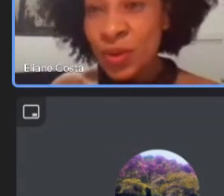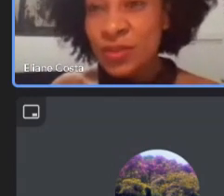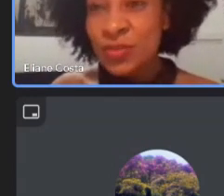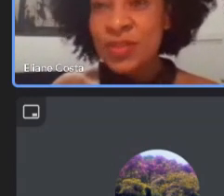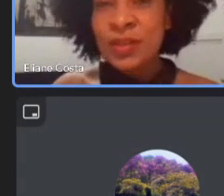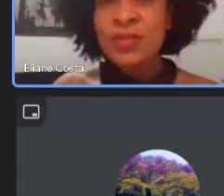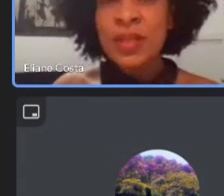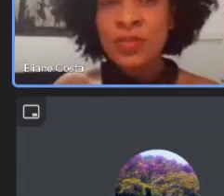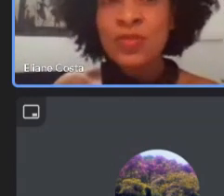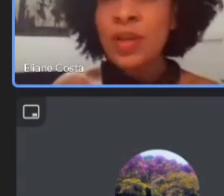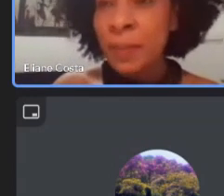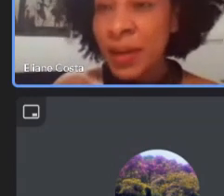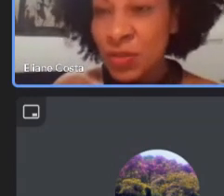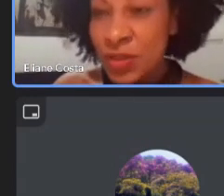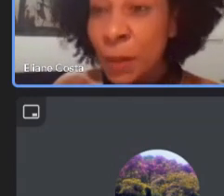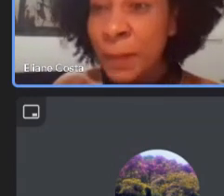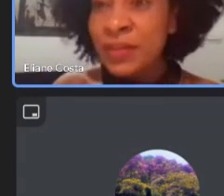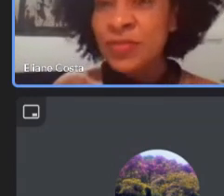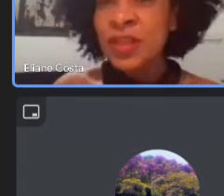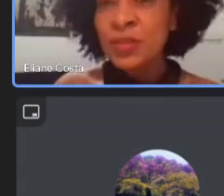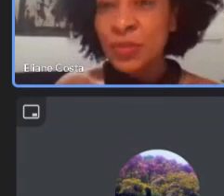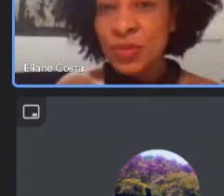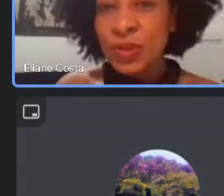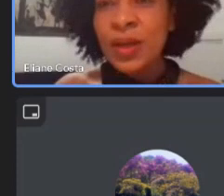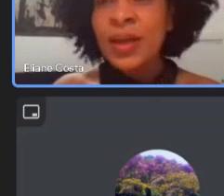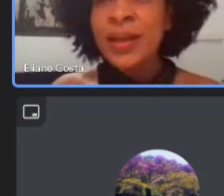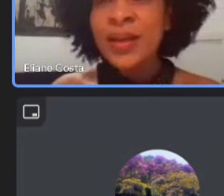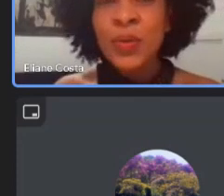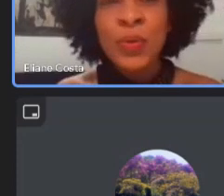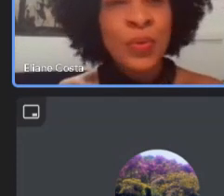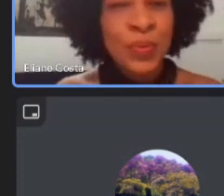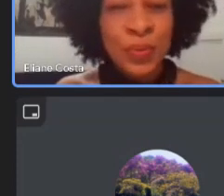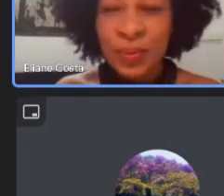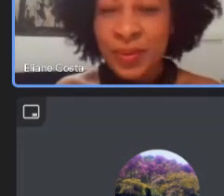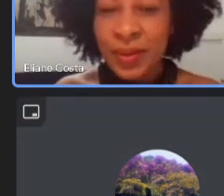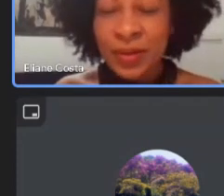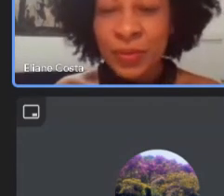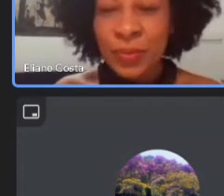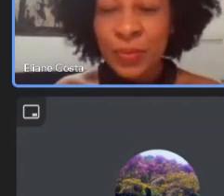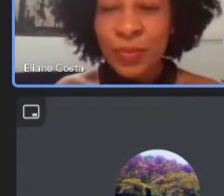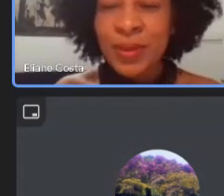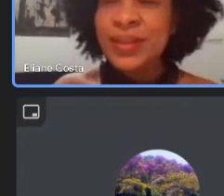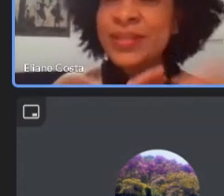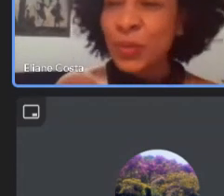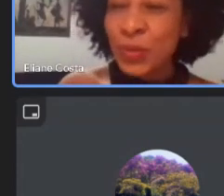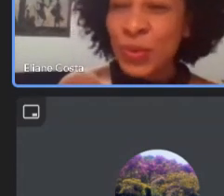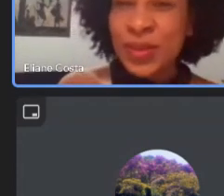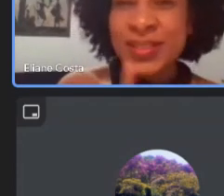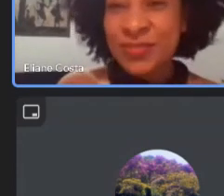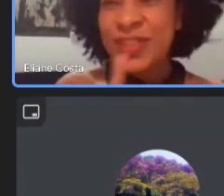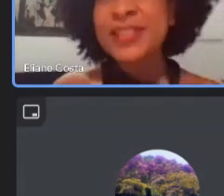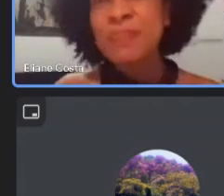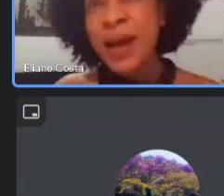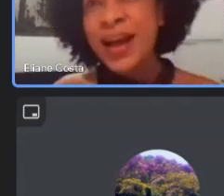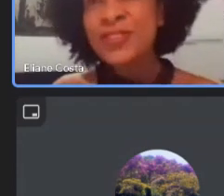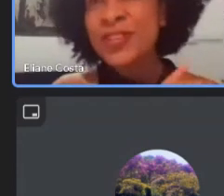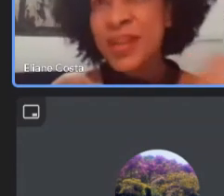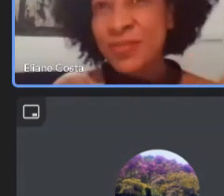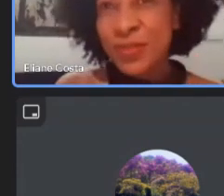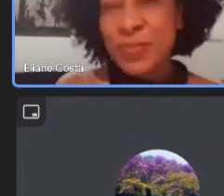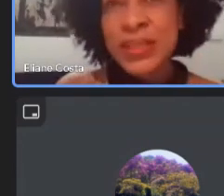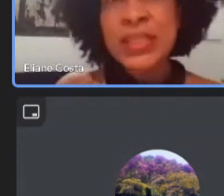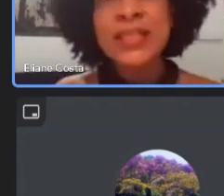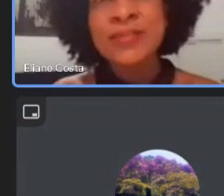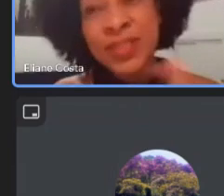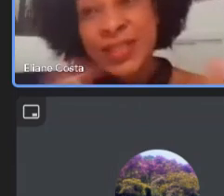questões os seus tensionamentos são bem vindos eu uma das autoras que fez parte